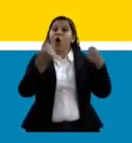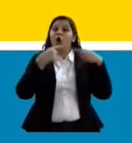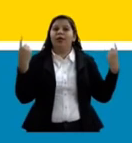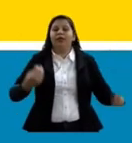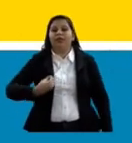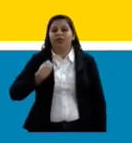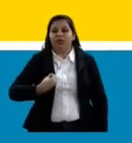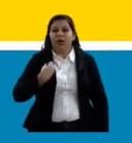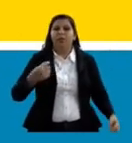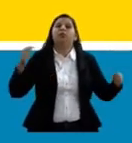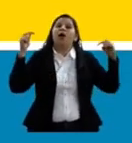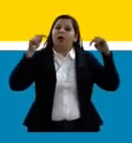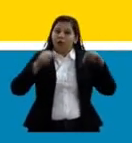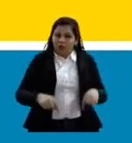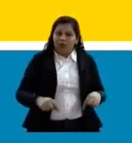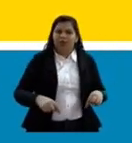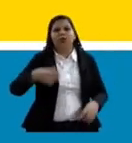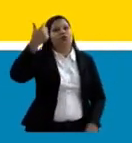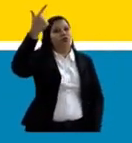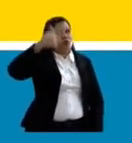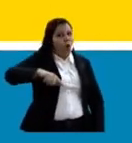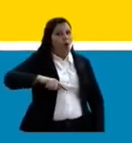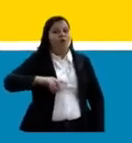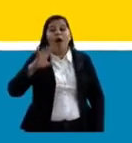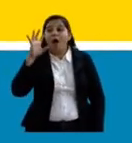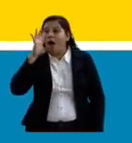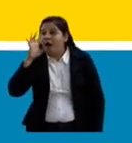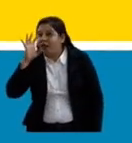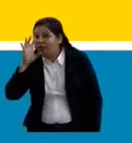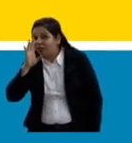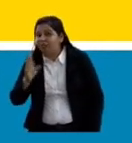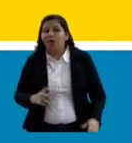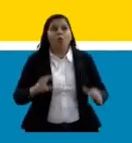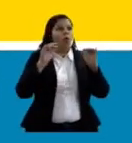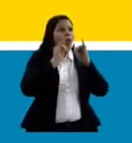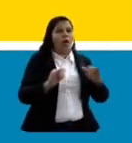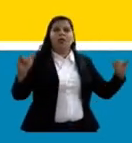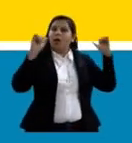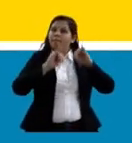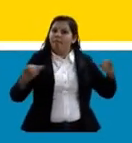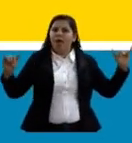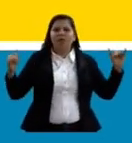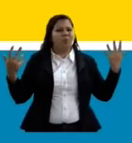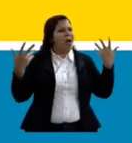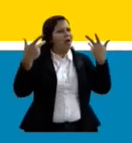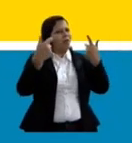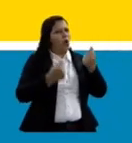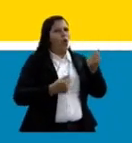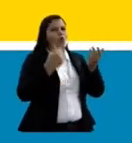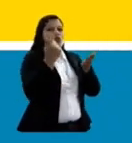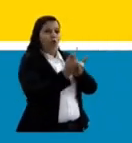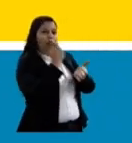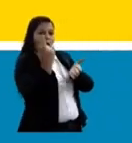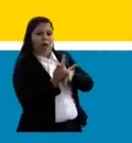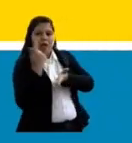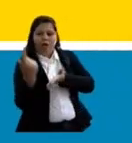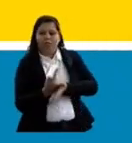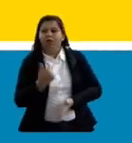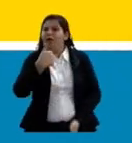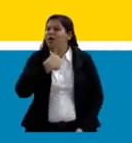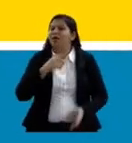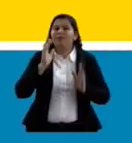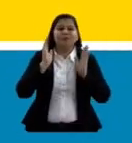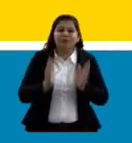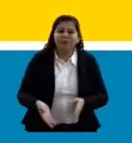mais uma vez, para assistir esses lançamentos incríveis de livros. E eu já comecei aqui me emocionando